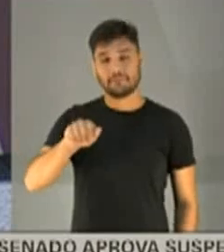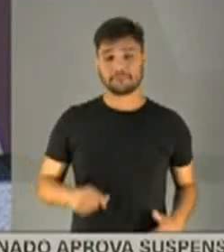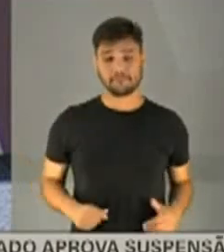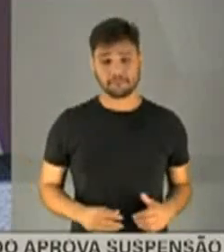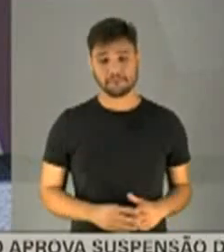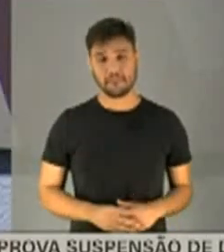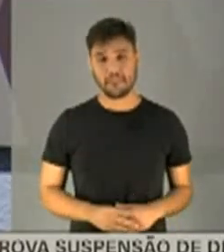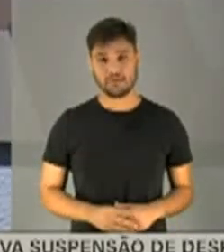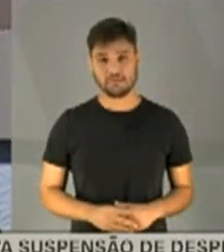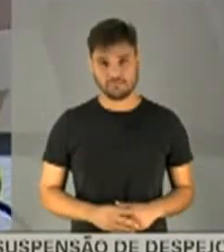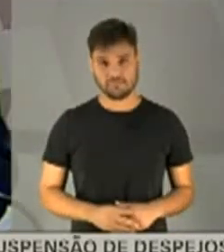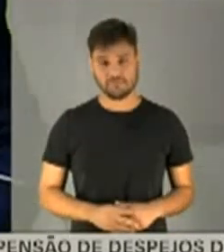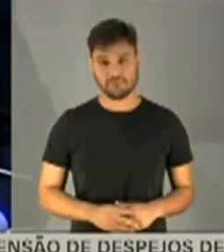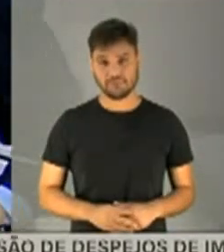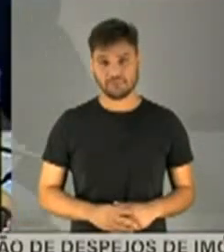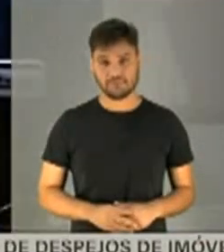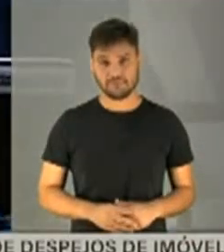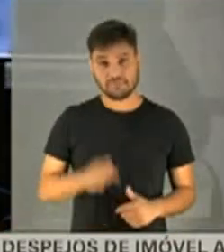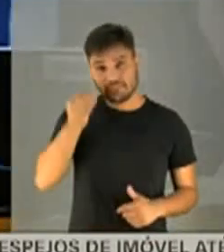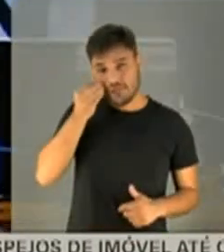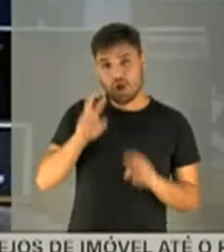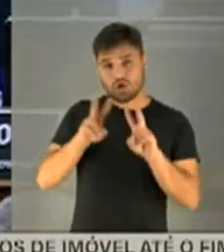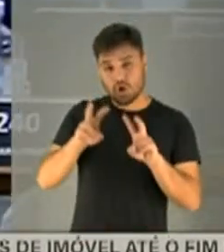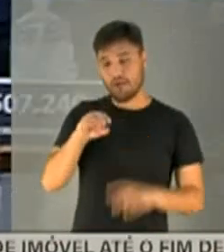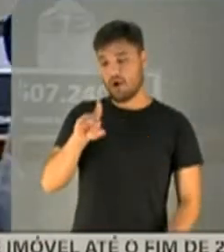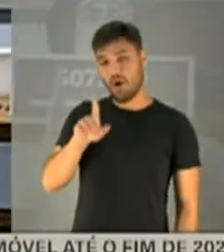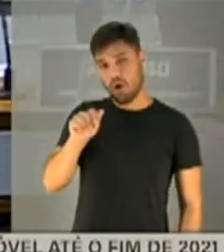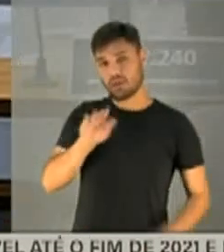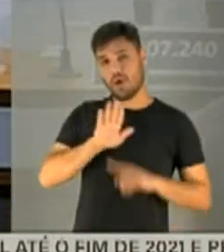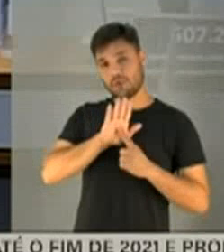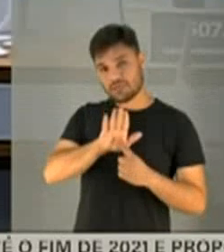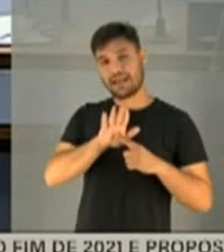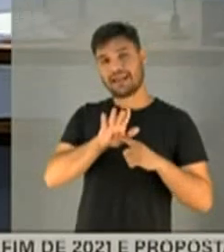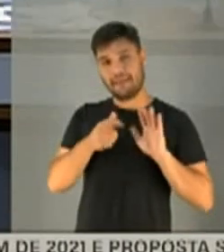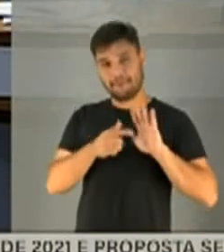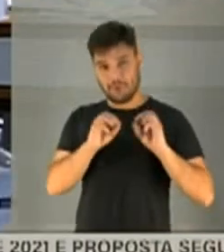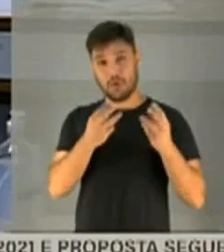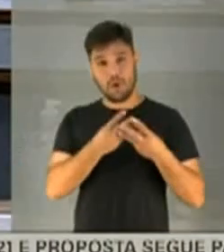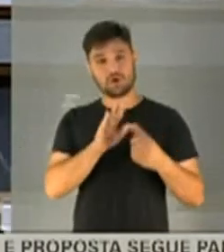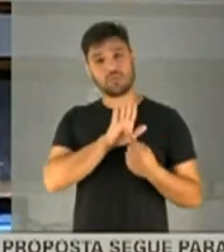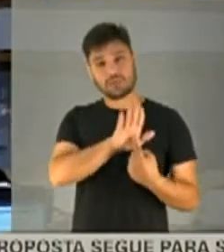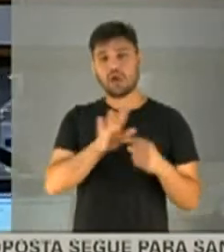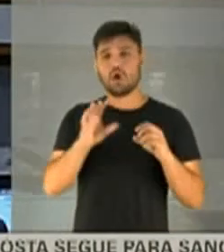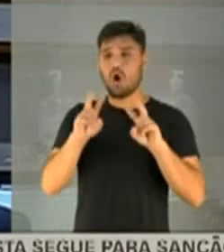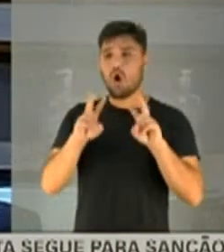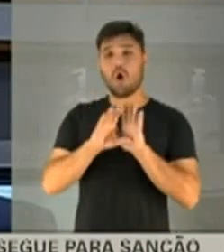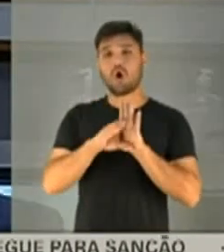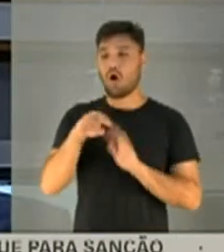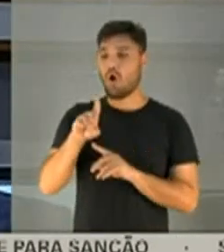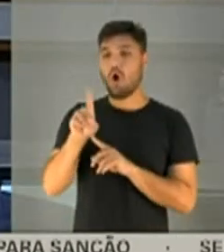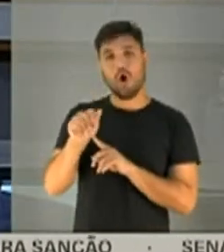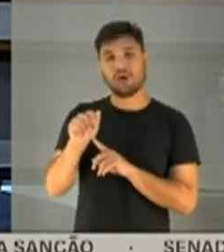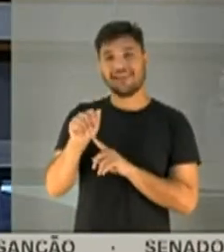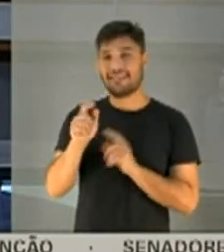Então, tentar responder em relação às ondas, eu mostrei na apresentação e a doutora Jurema complementou muito bem. Esse conceito de ondas não se aplica para a